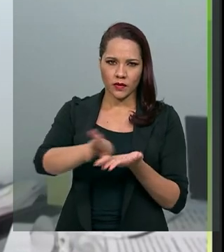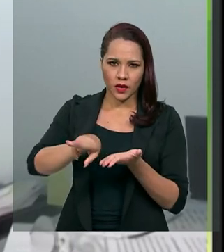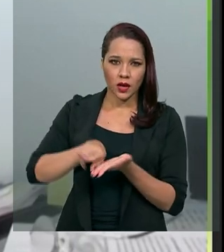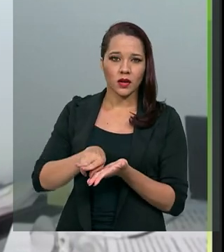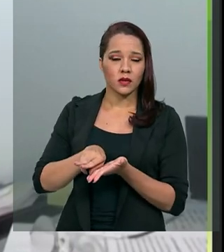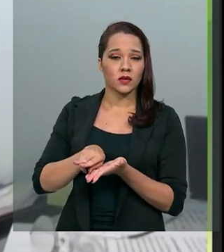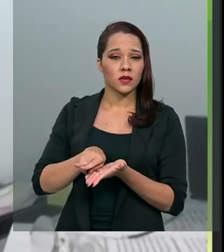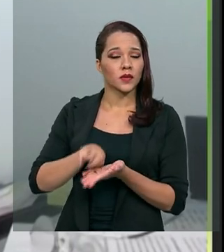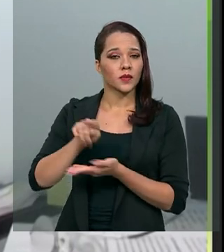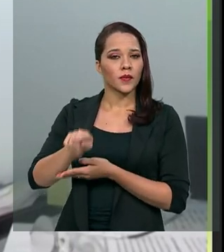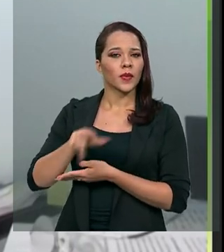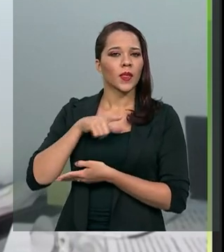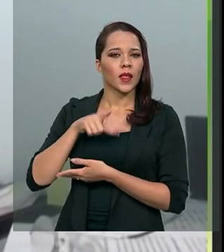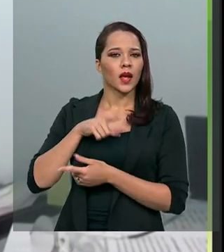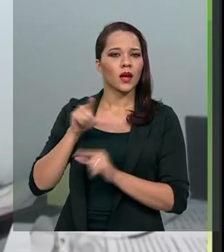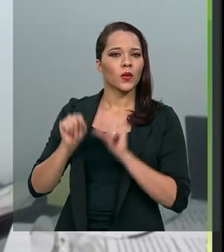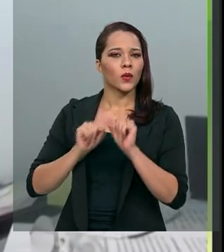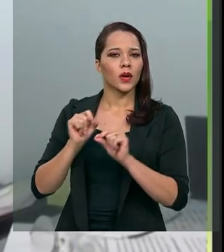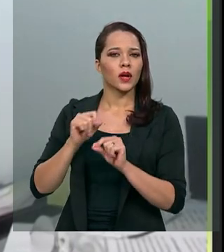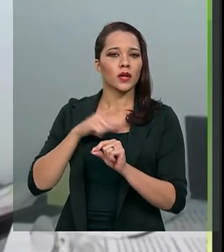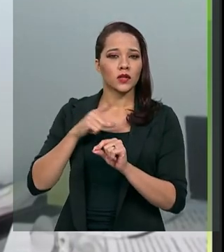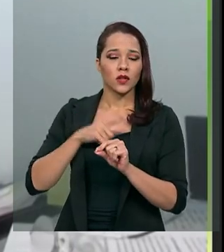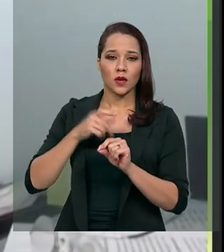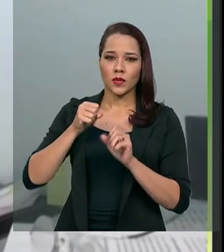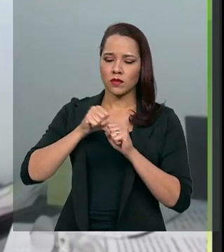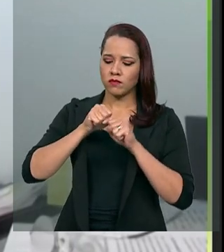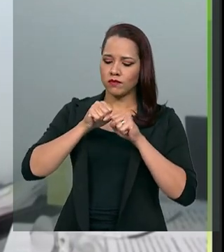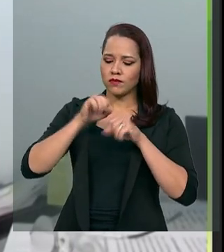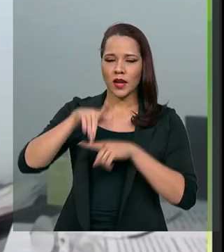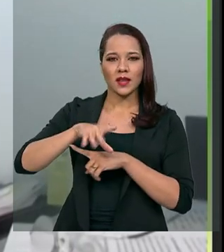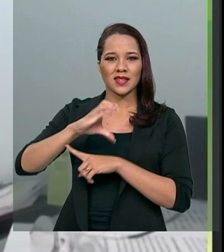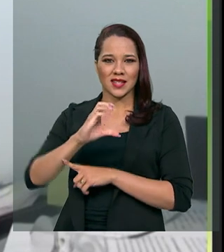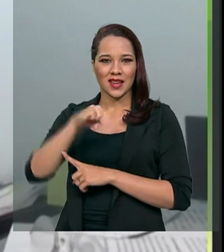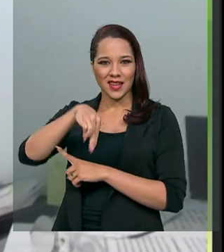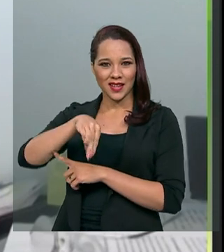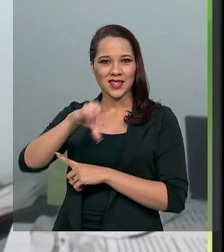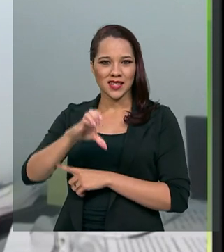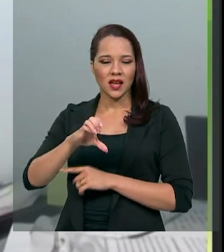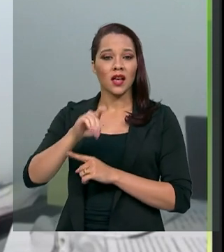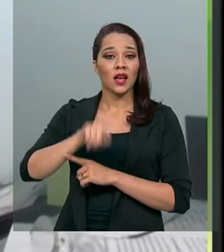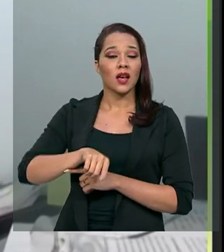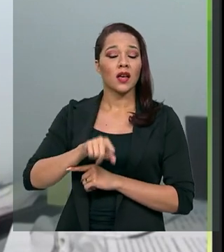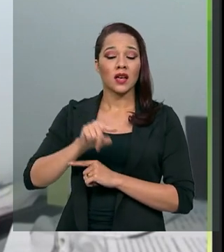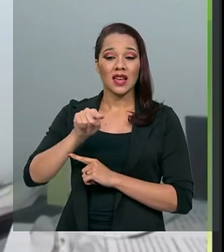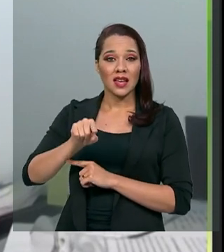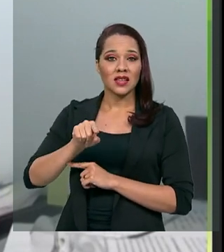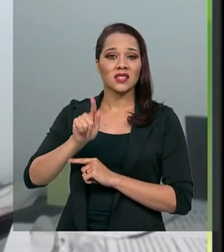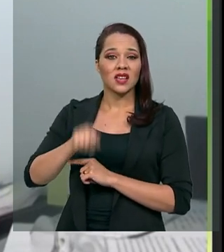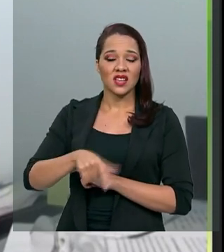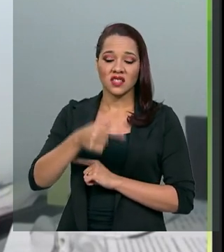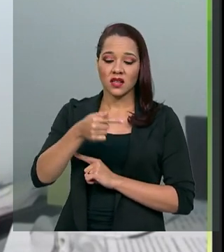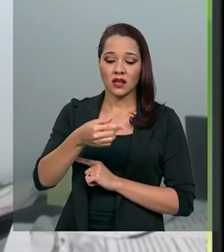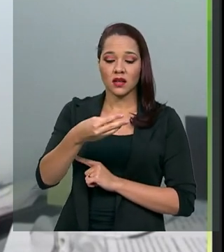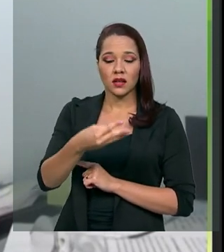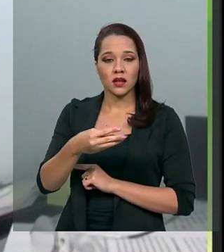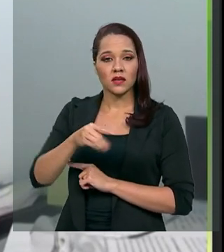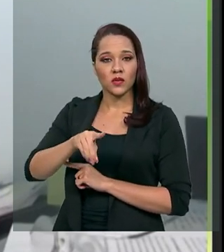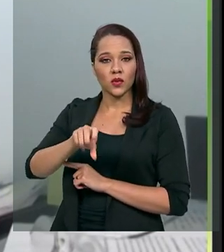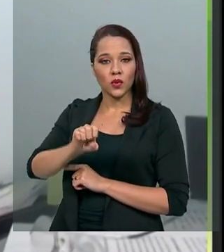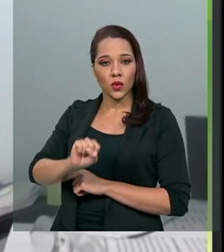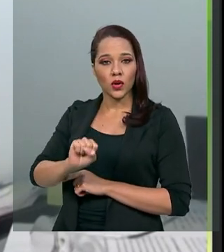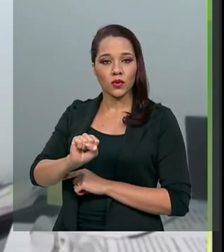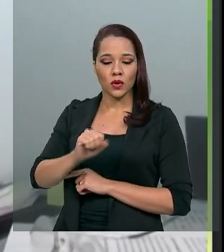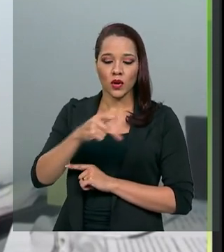que está sob o ar da chuva da CNC, representa 73,8% do